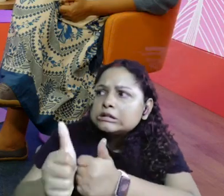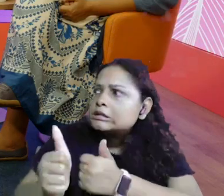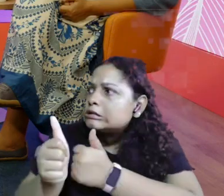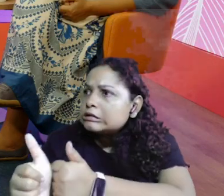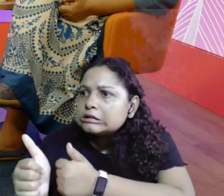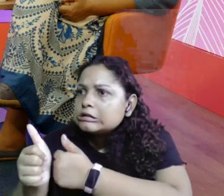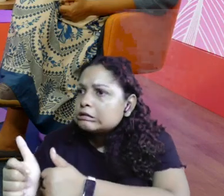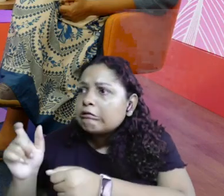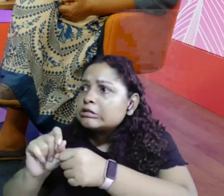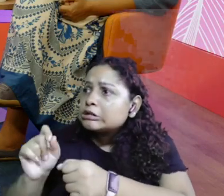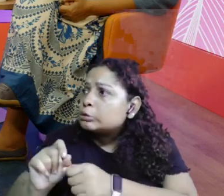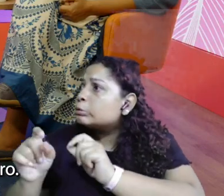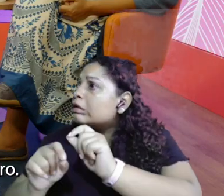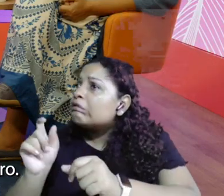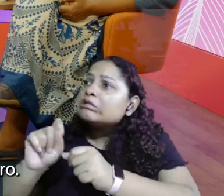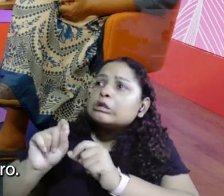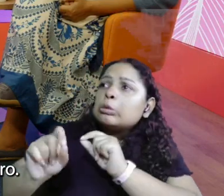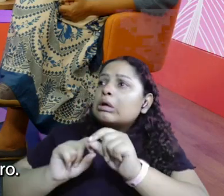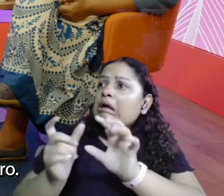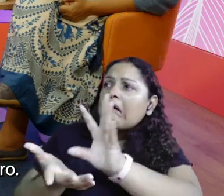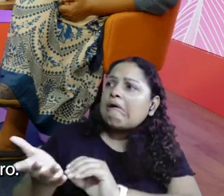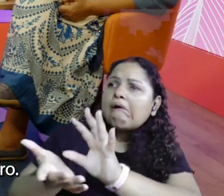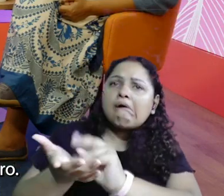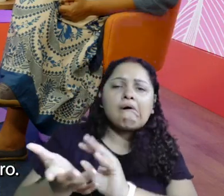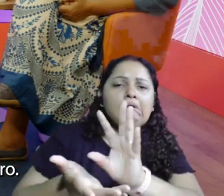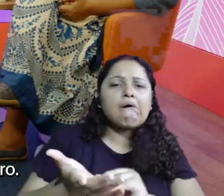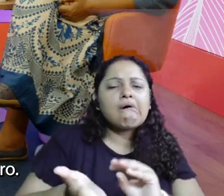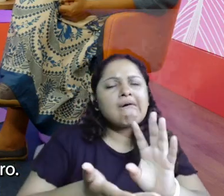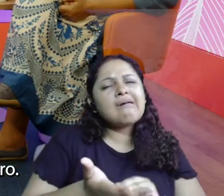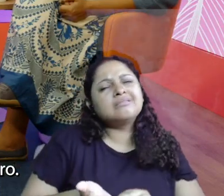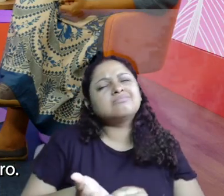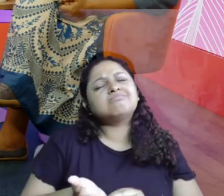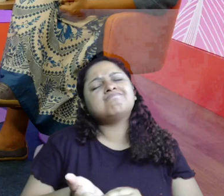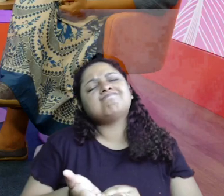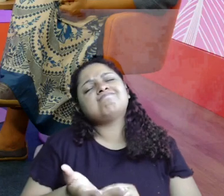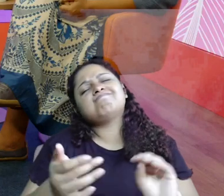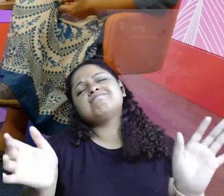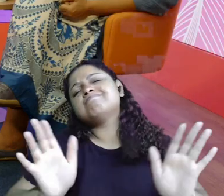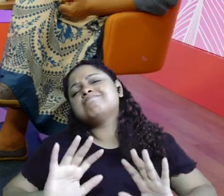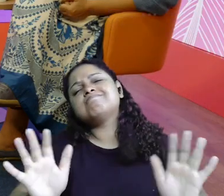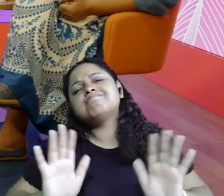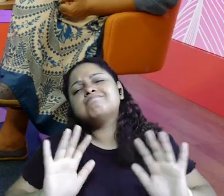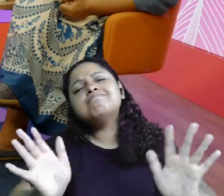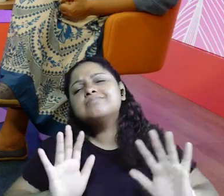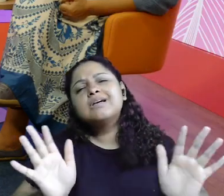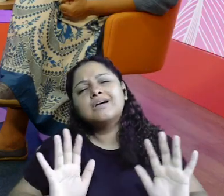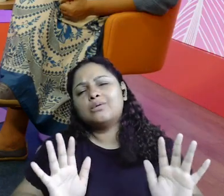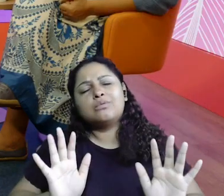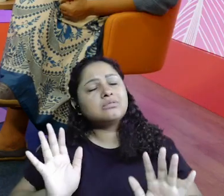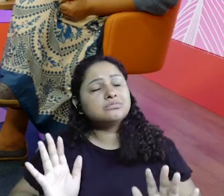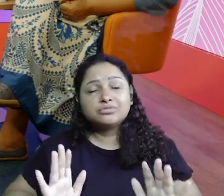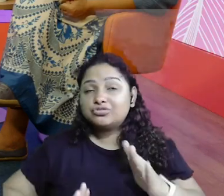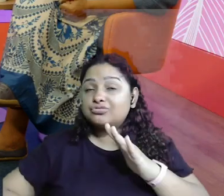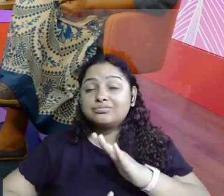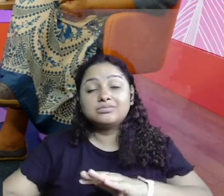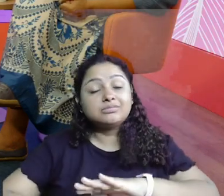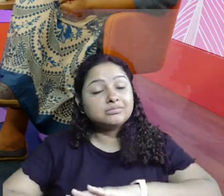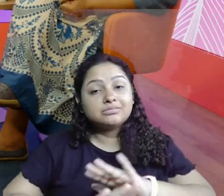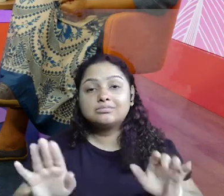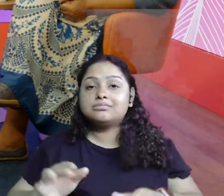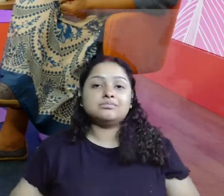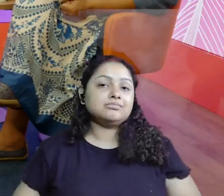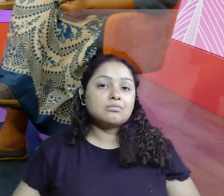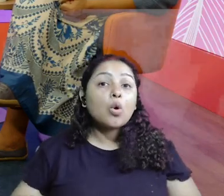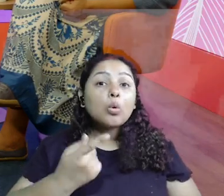acompanhando pra ver o que ela tá fazendo pra eu fazer? Não. pra copiar o outro. Se eu publico ao ver outro, né? Já achei.